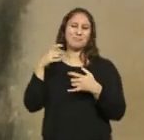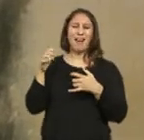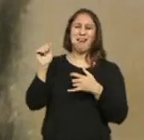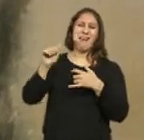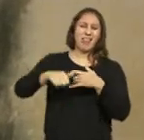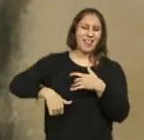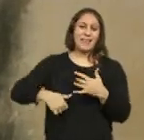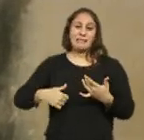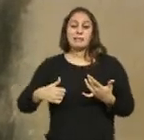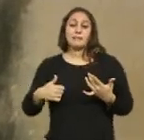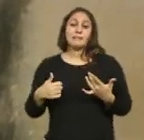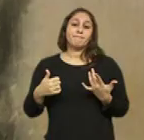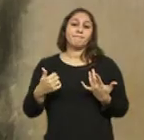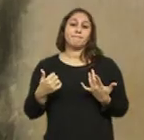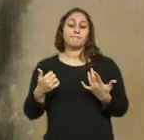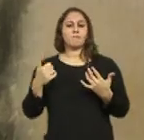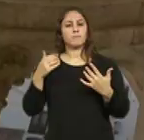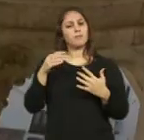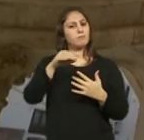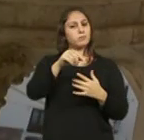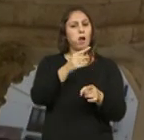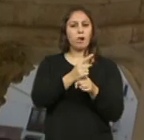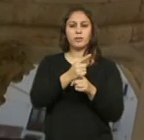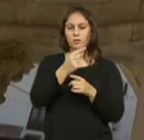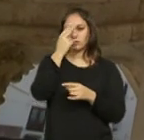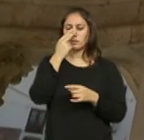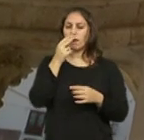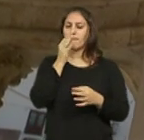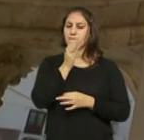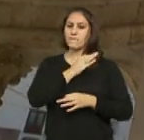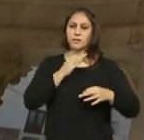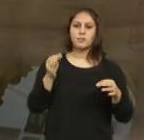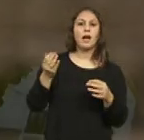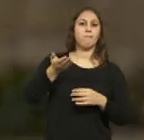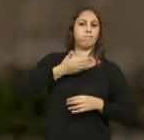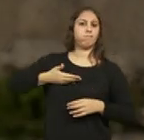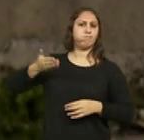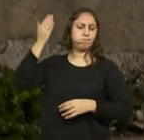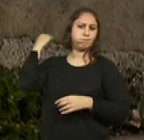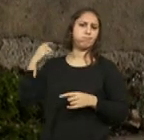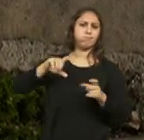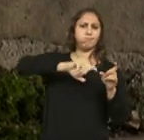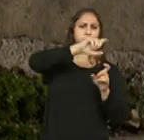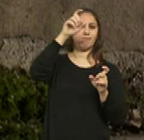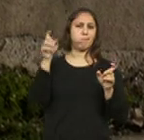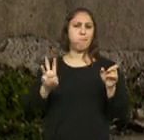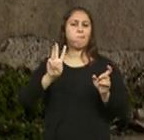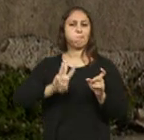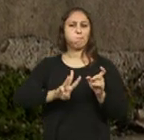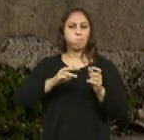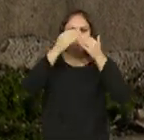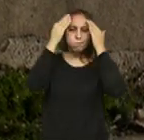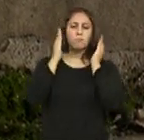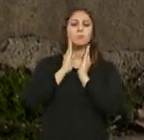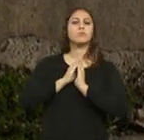mas é um sítio que tem uma história extraordinária. Foi um claustro, foi o claustro terceiro do